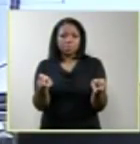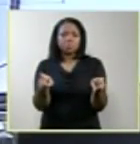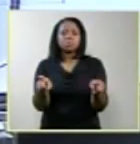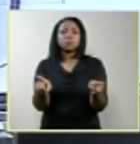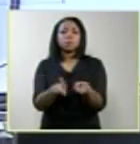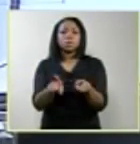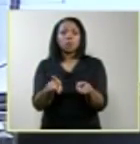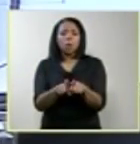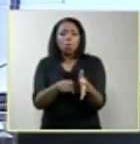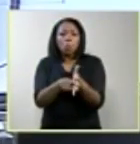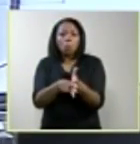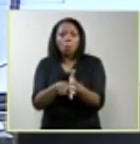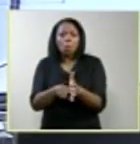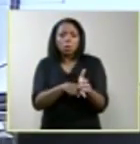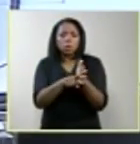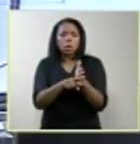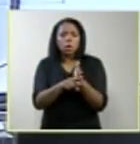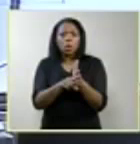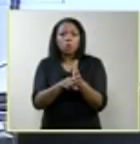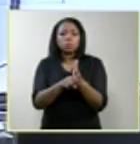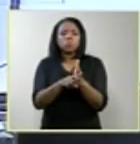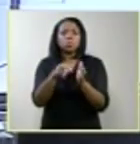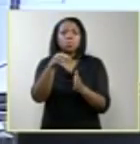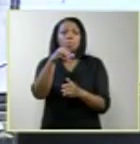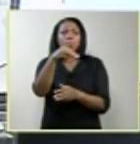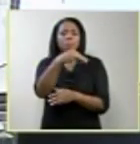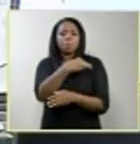um órgão consultor do Ministério da Saúde.